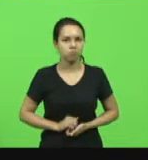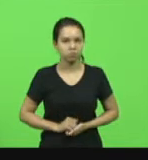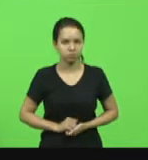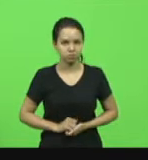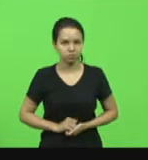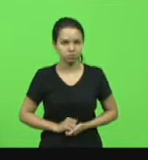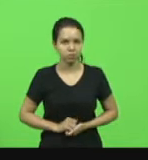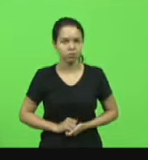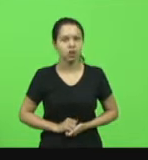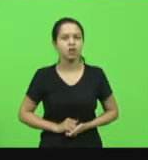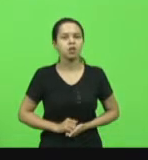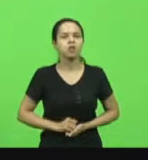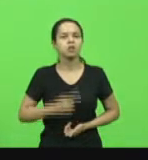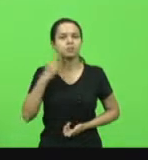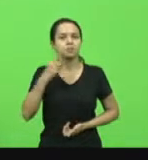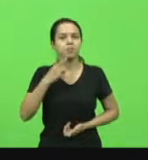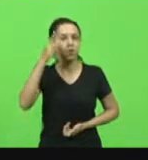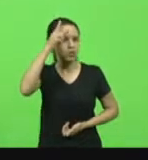Deputado Paulinha.